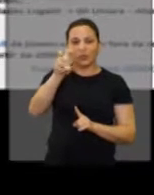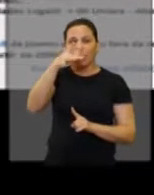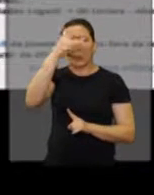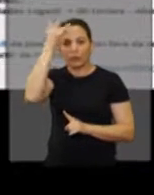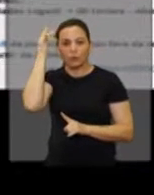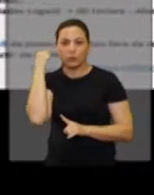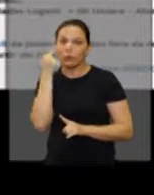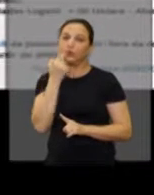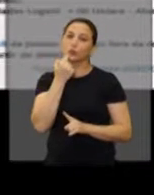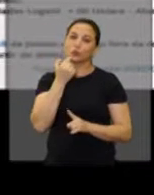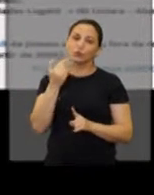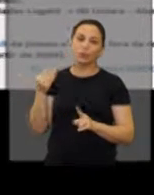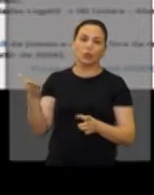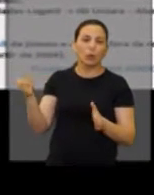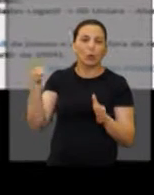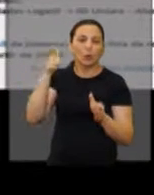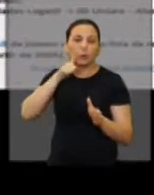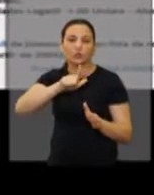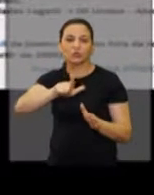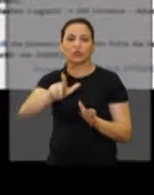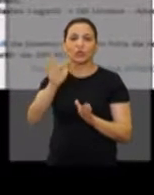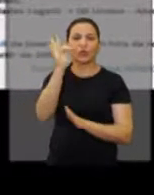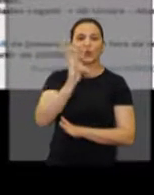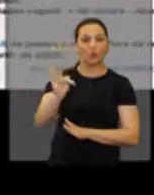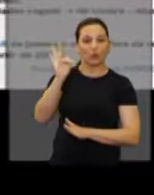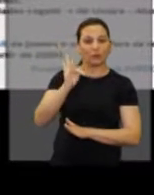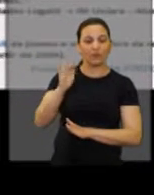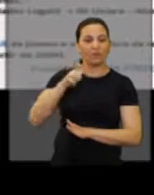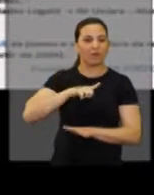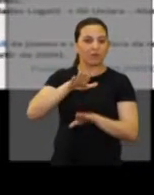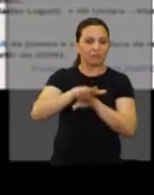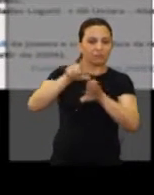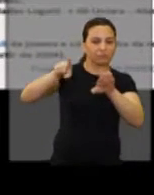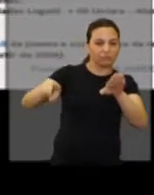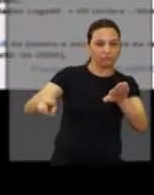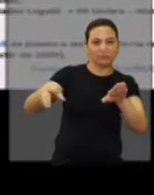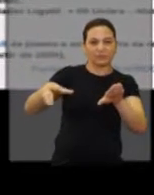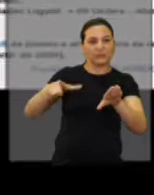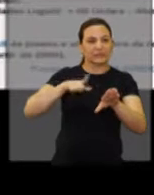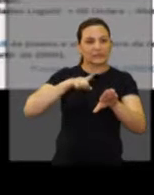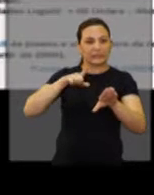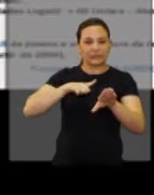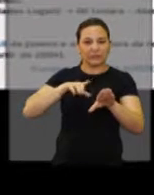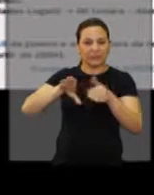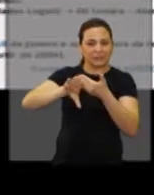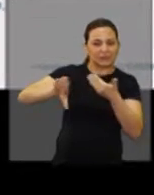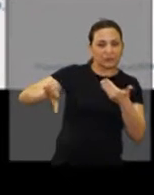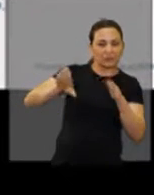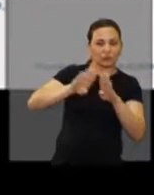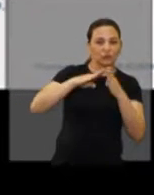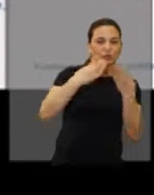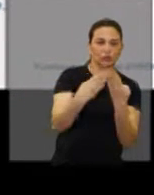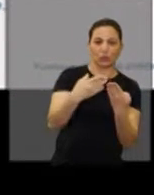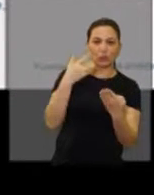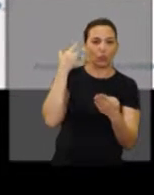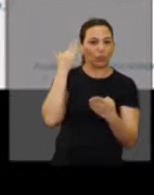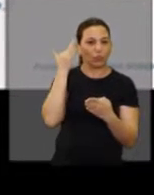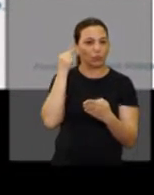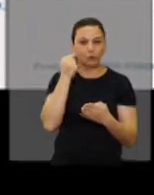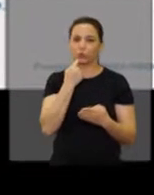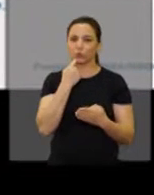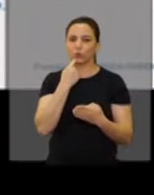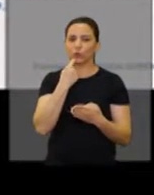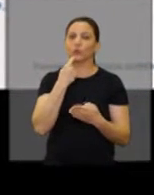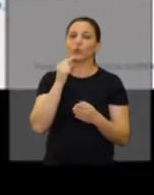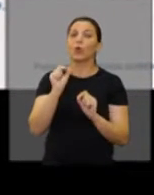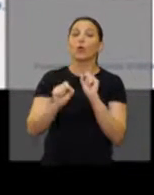cinco chegaram até a universidade. Ou seja, há uma exclusão, observa-se um expressivo êxodo escolar. Como fazer?